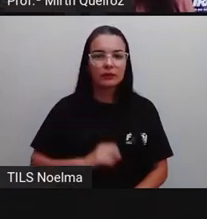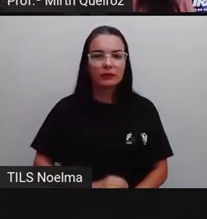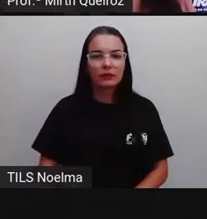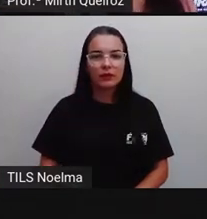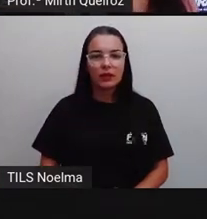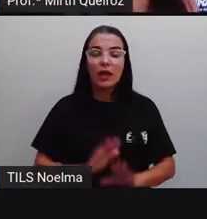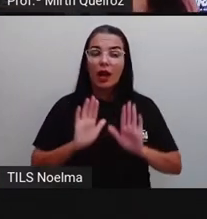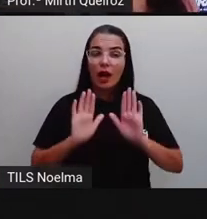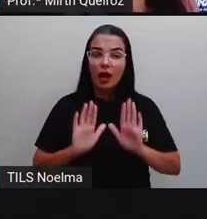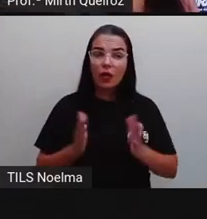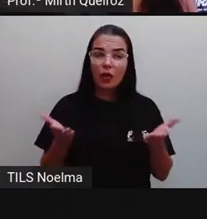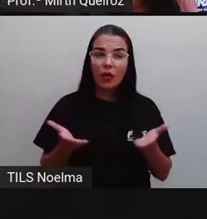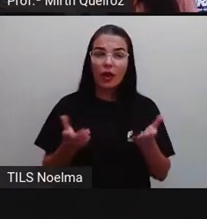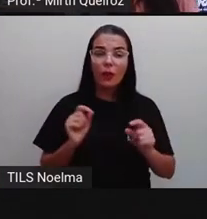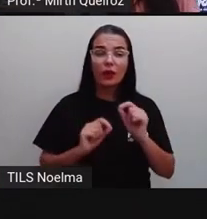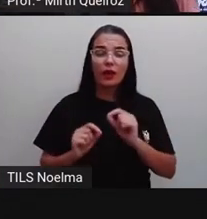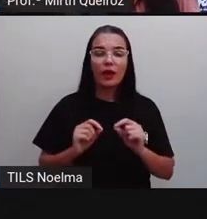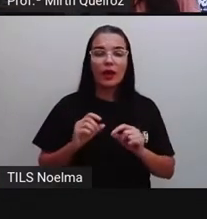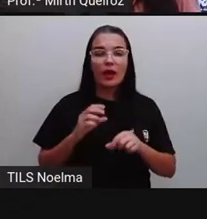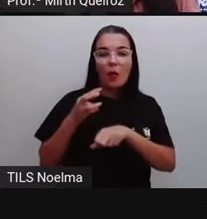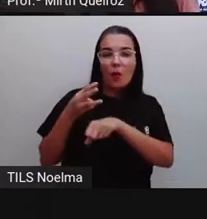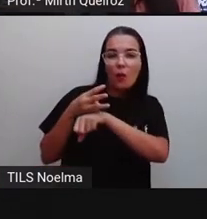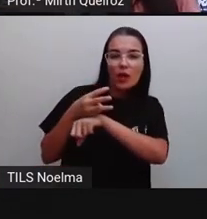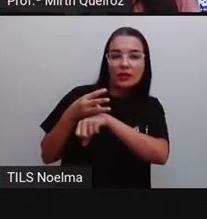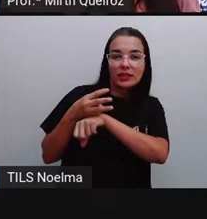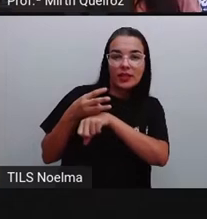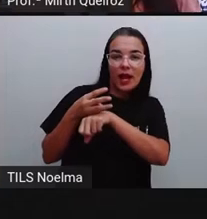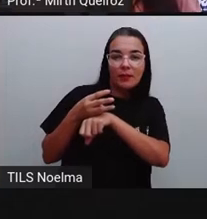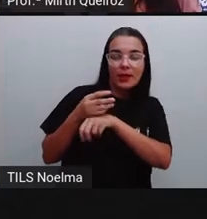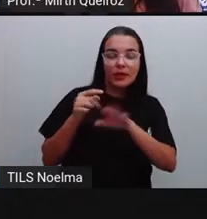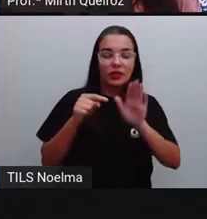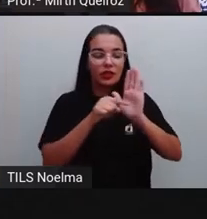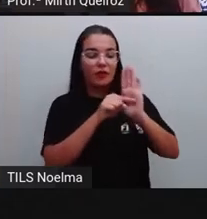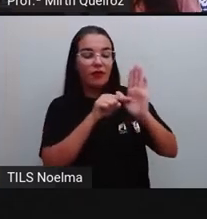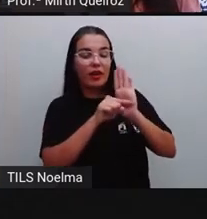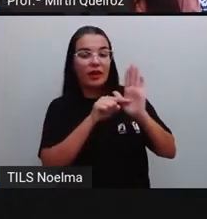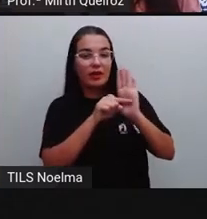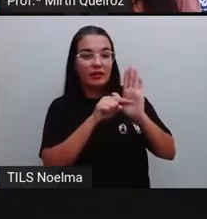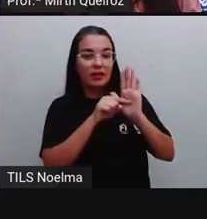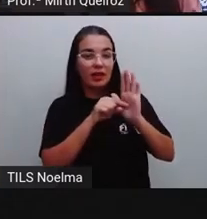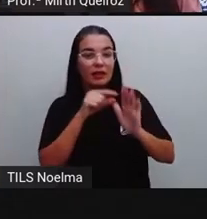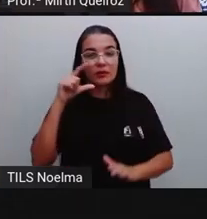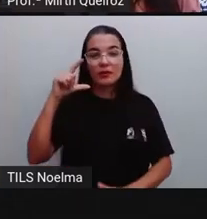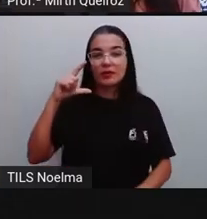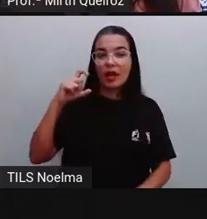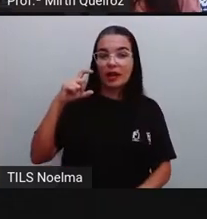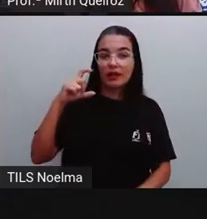Entre o WhatsApp e o Instagram, qual a diferença? Nós vamos pegar